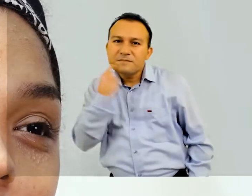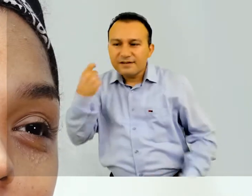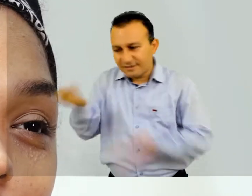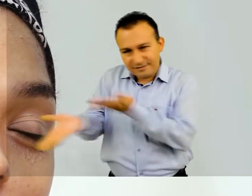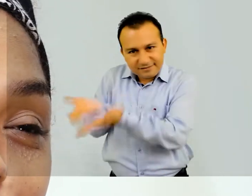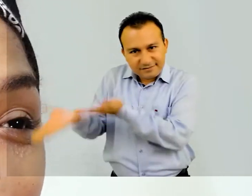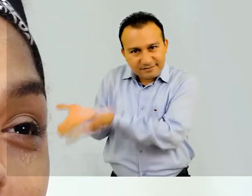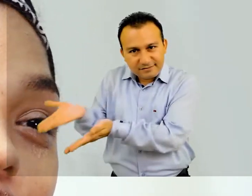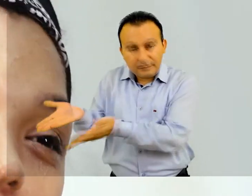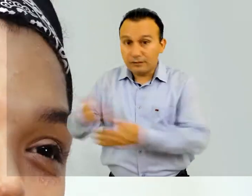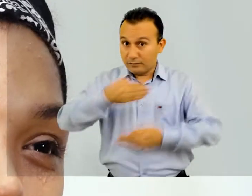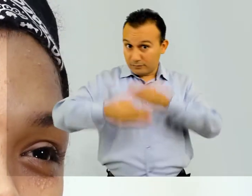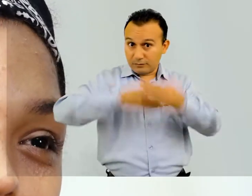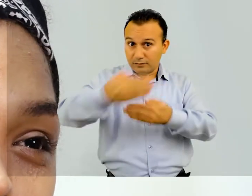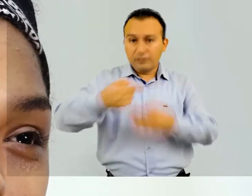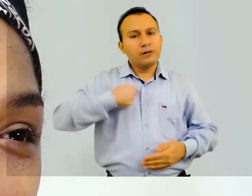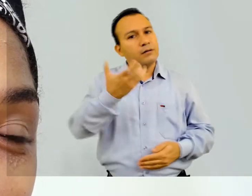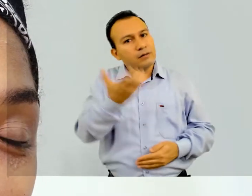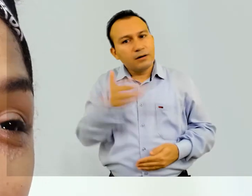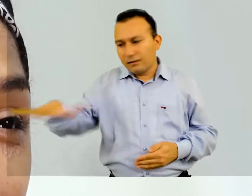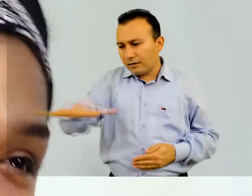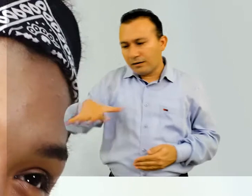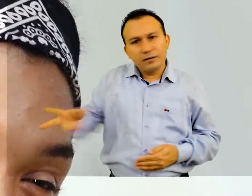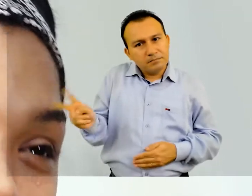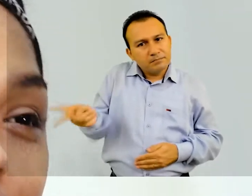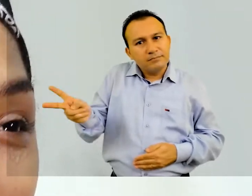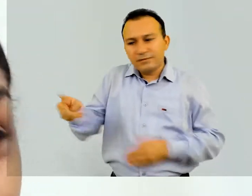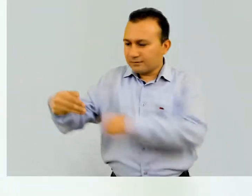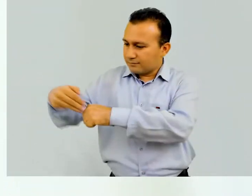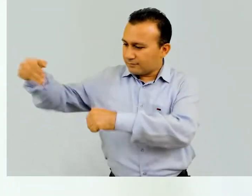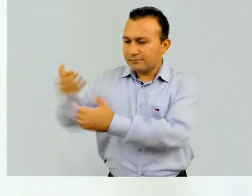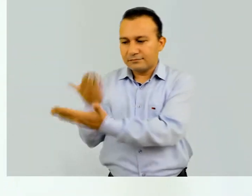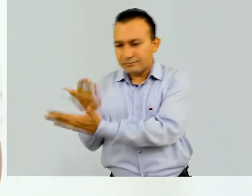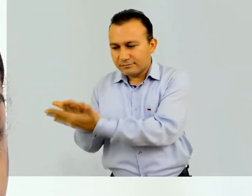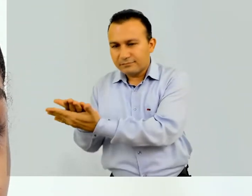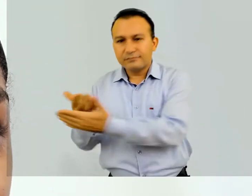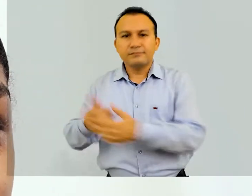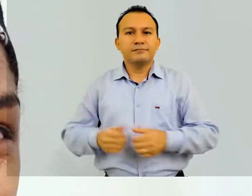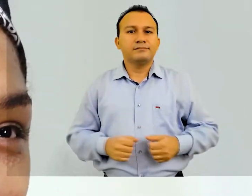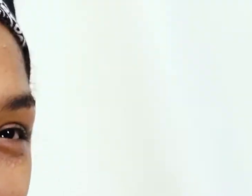estou querendo engajar na área de mestrado, na área de piscicultura.